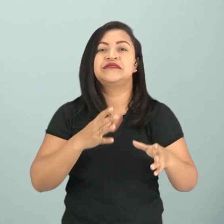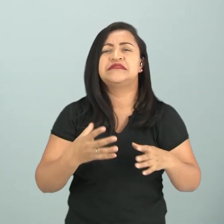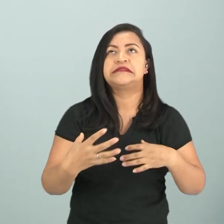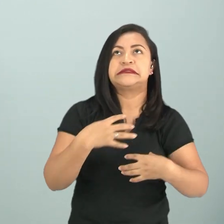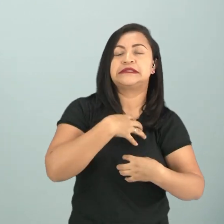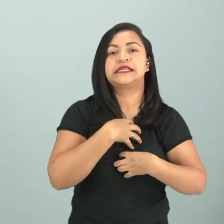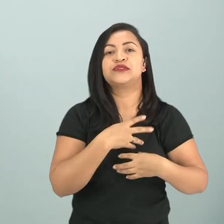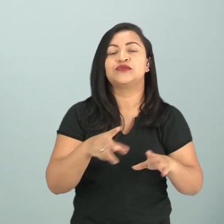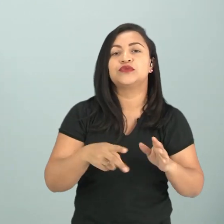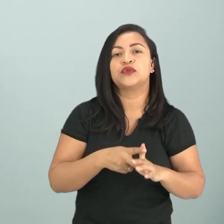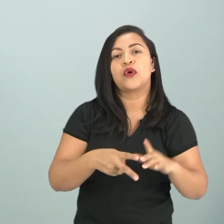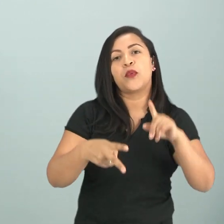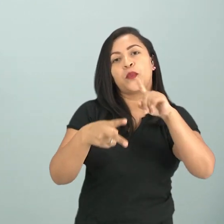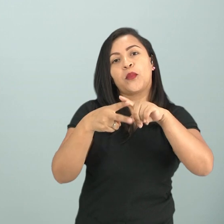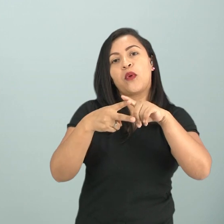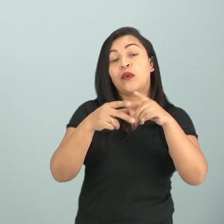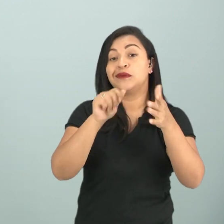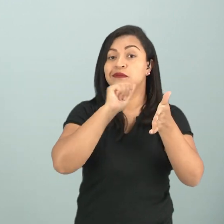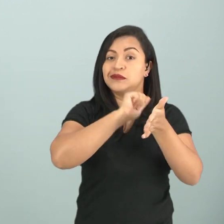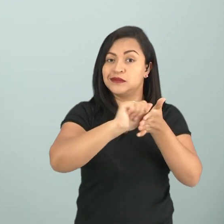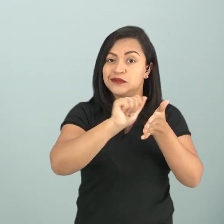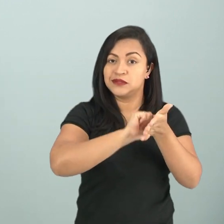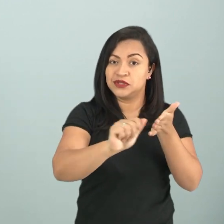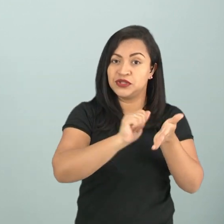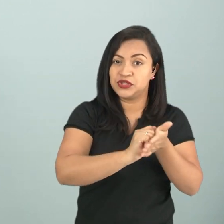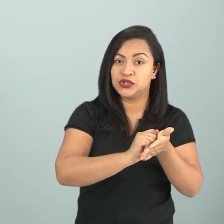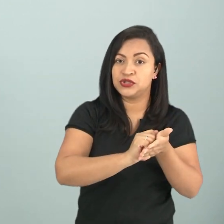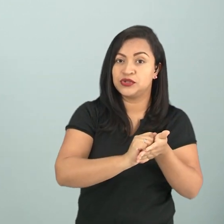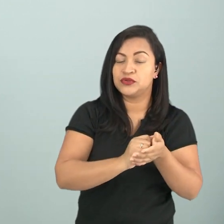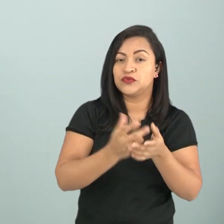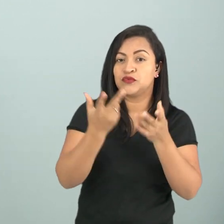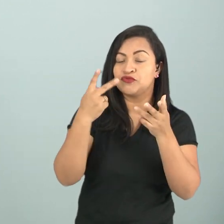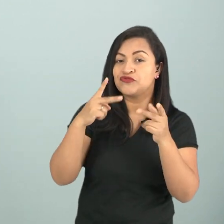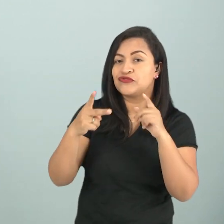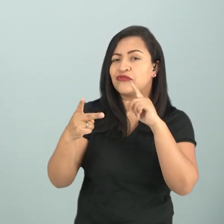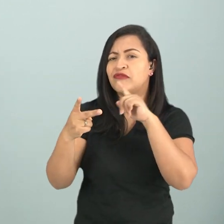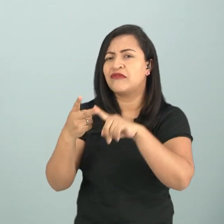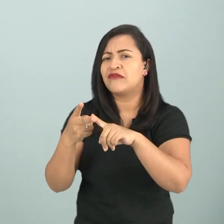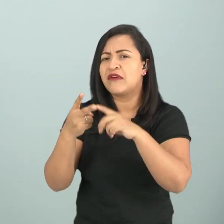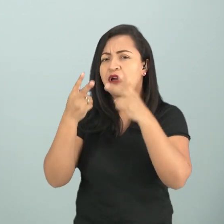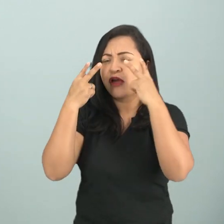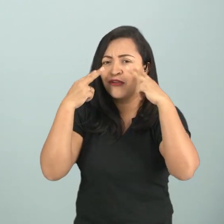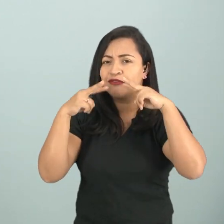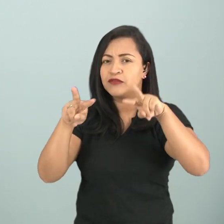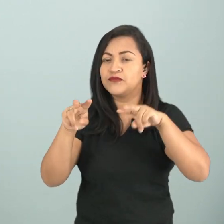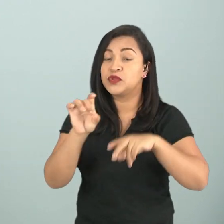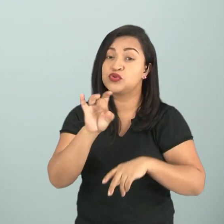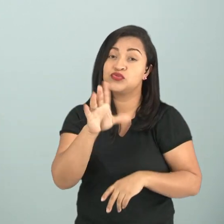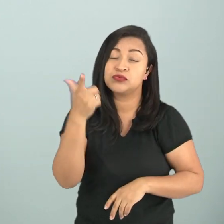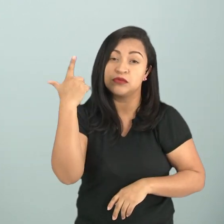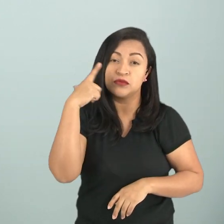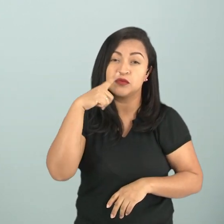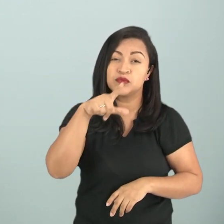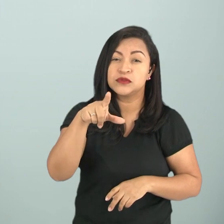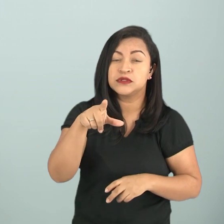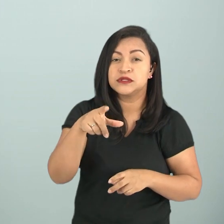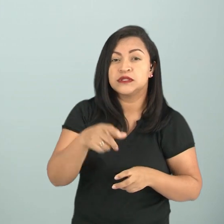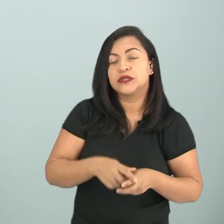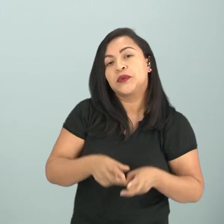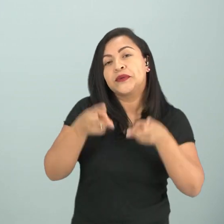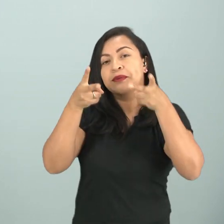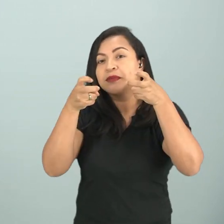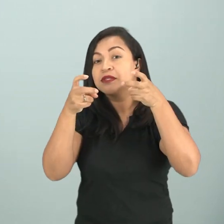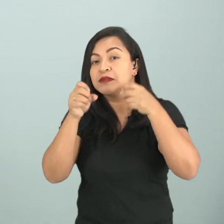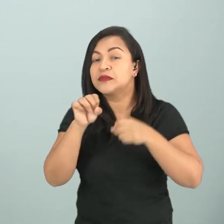explícito, aquilo que está escrito no texto, te leva a um implícito. E você só consegue observar isso se você